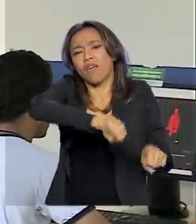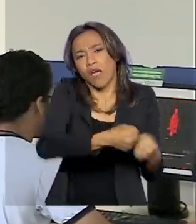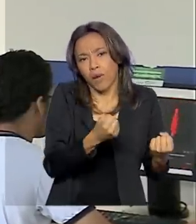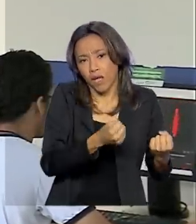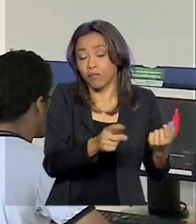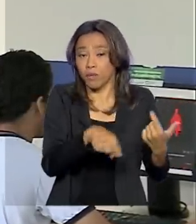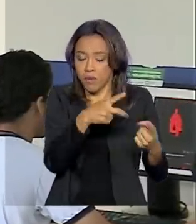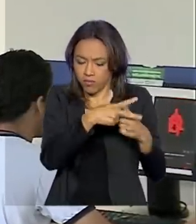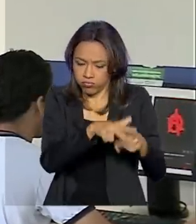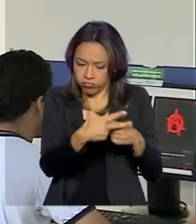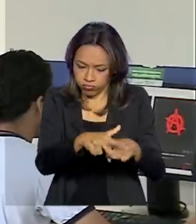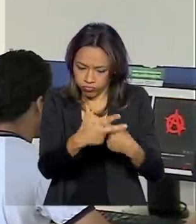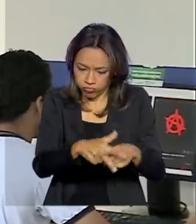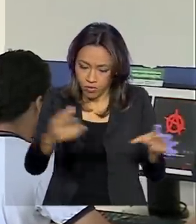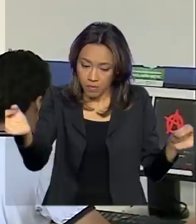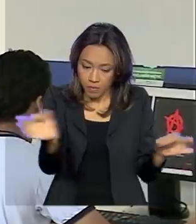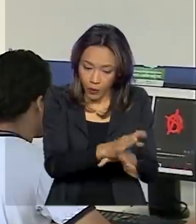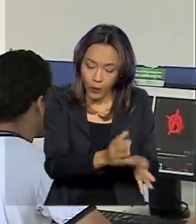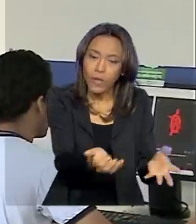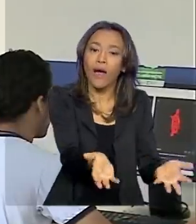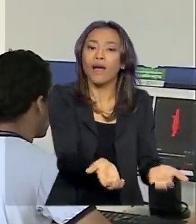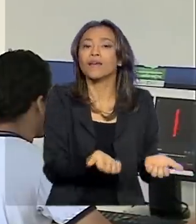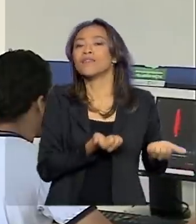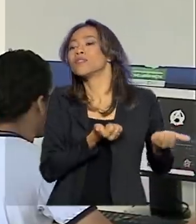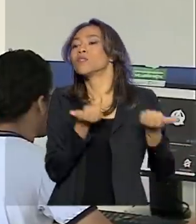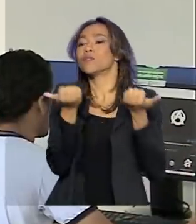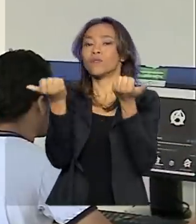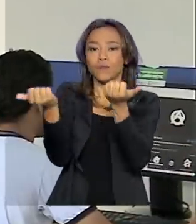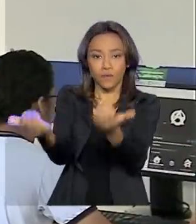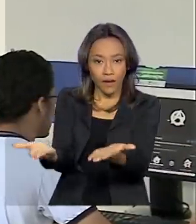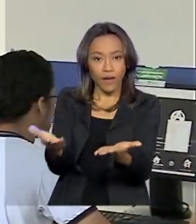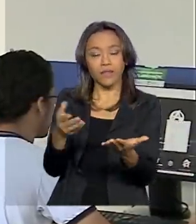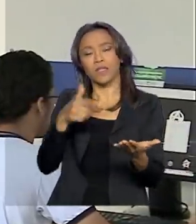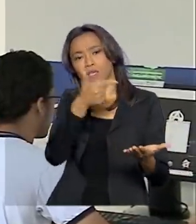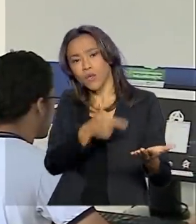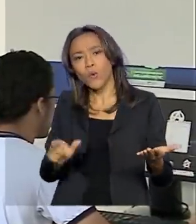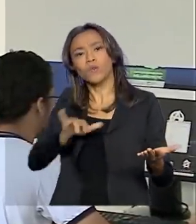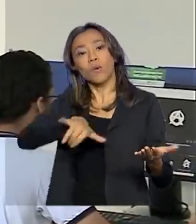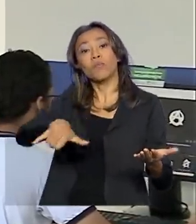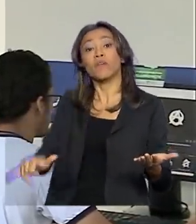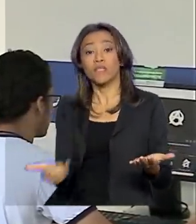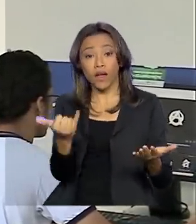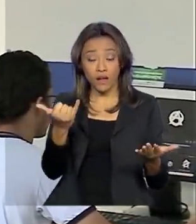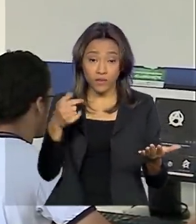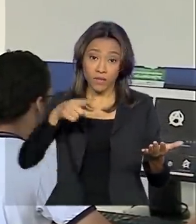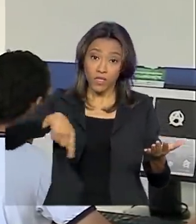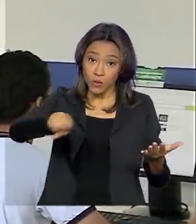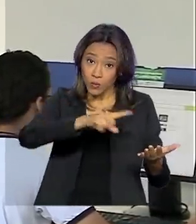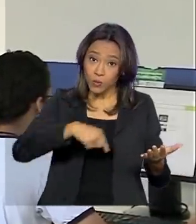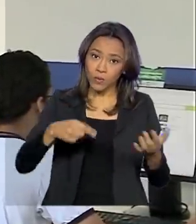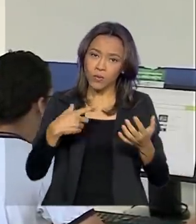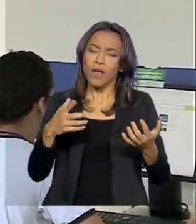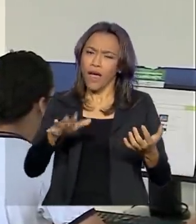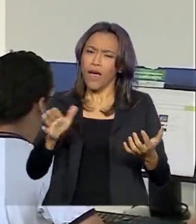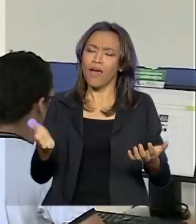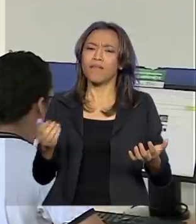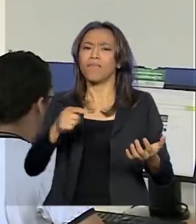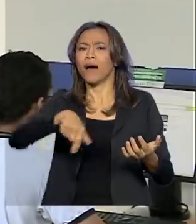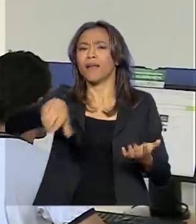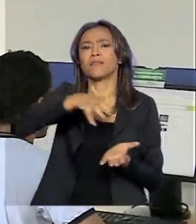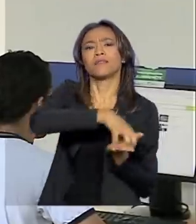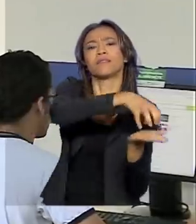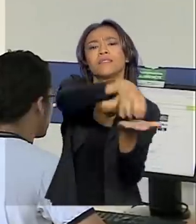triagem, as máquinas são transformadas e as peças são aproveitadas. Os eletrônicos recuperados são doados para